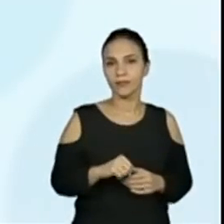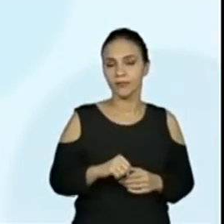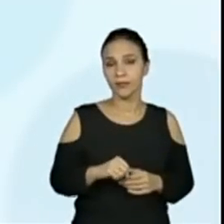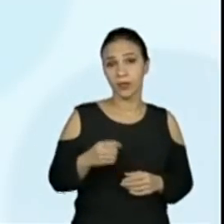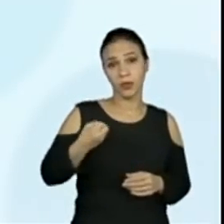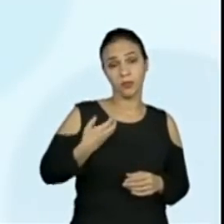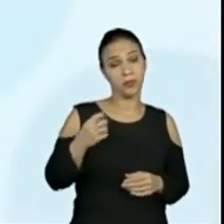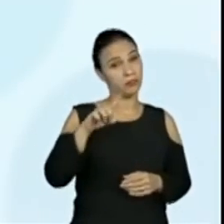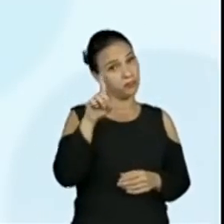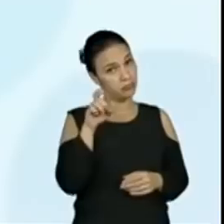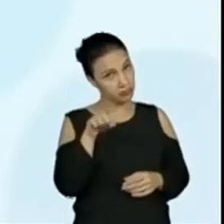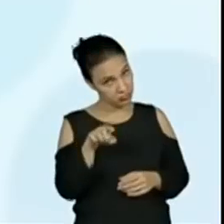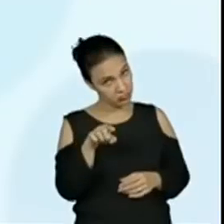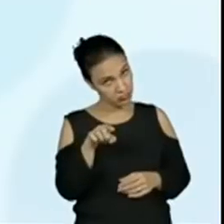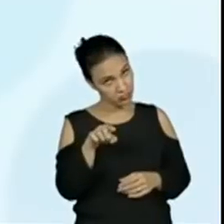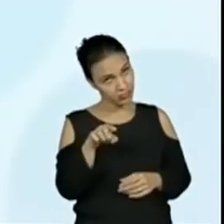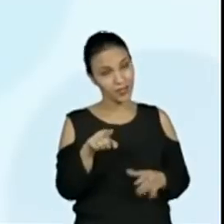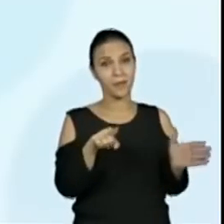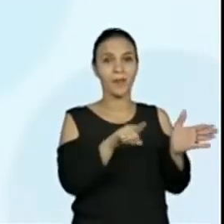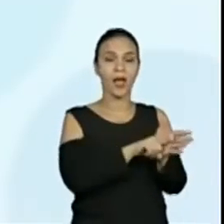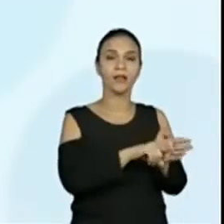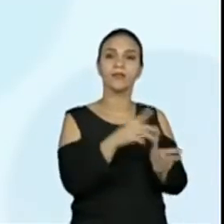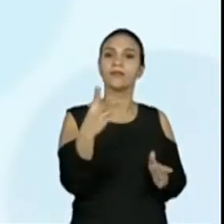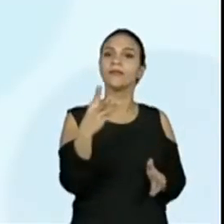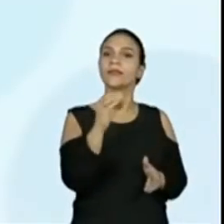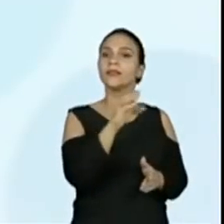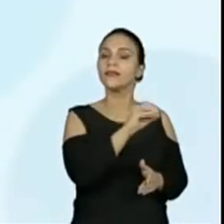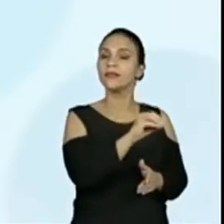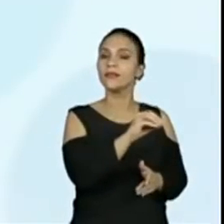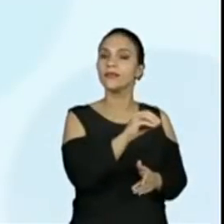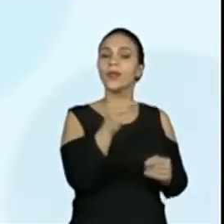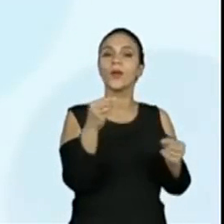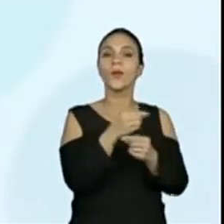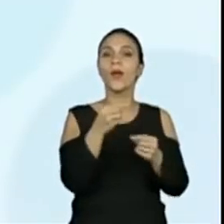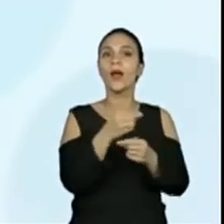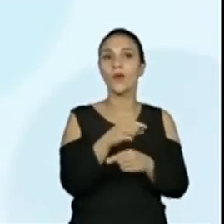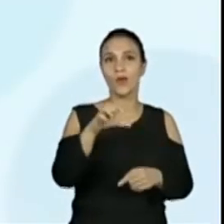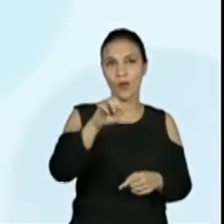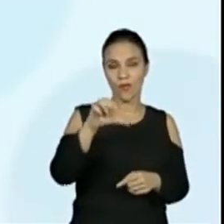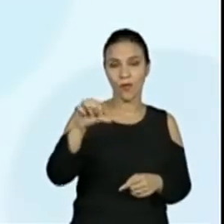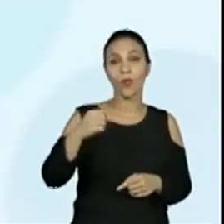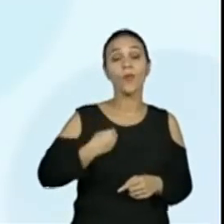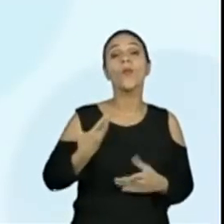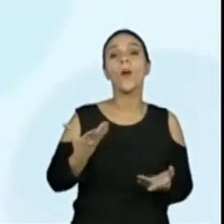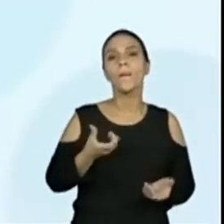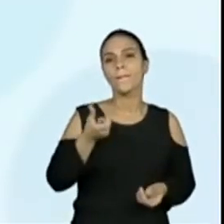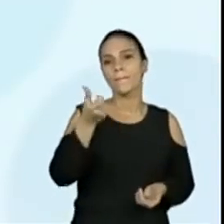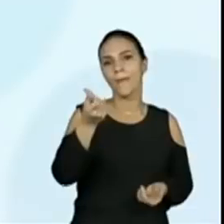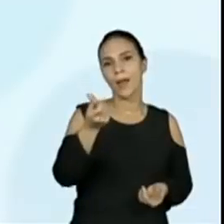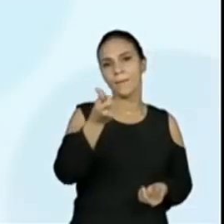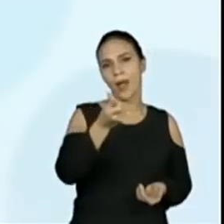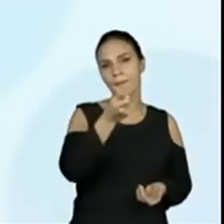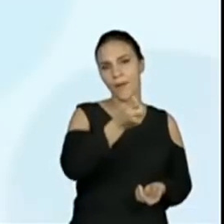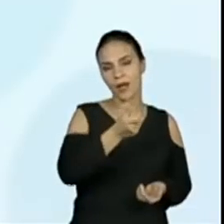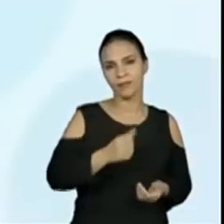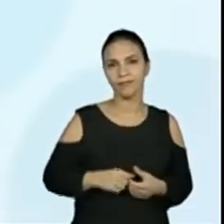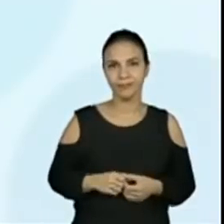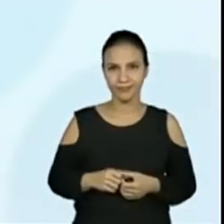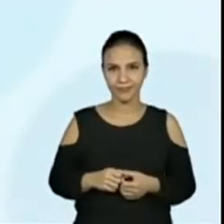Um número menos 300 que vai dar 999 é o número 666. 1.626.